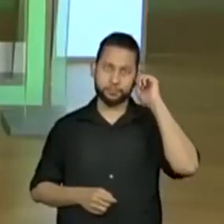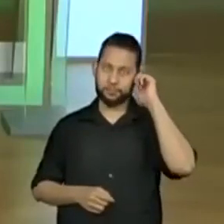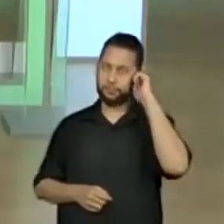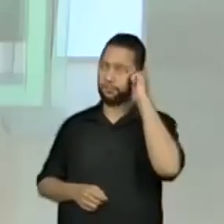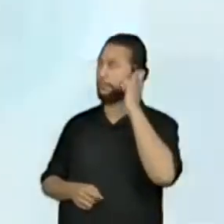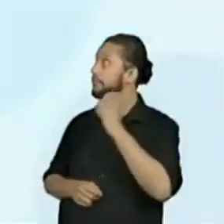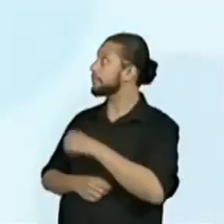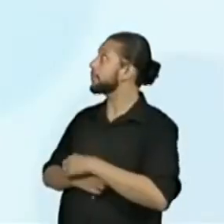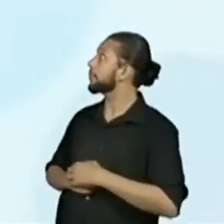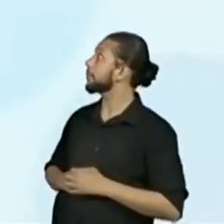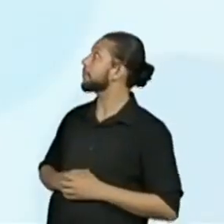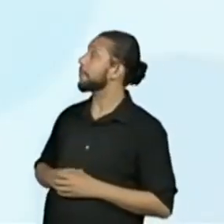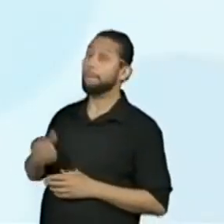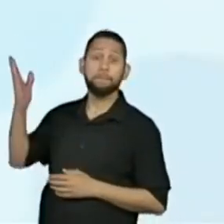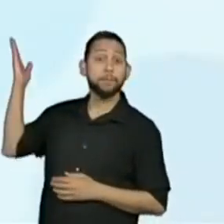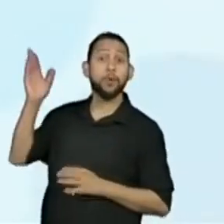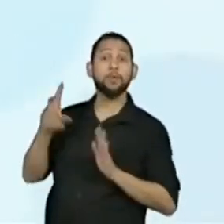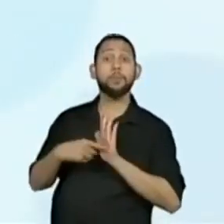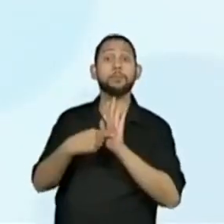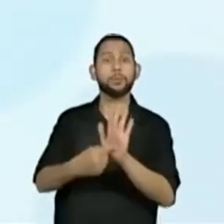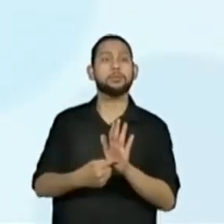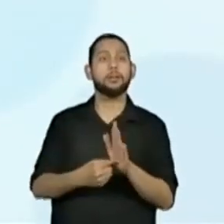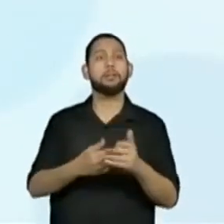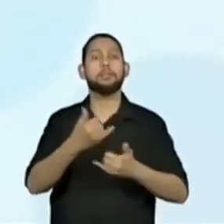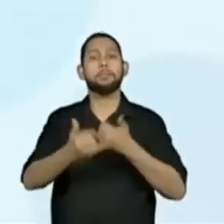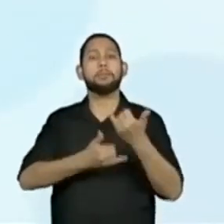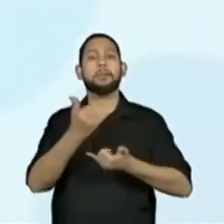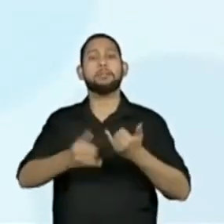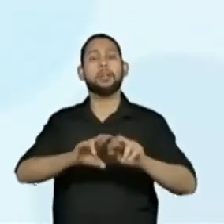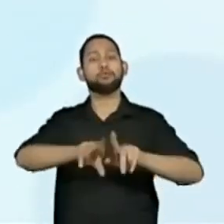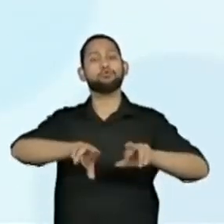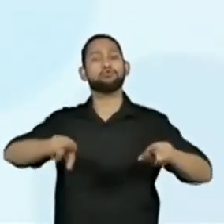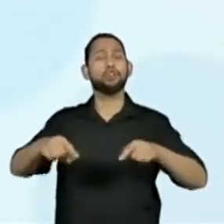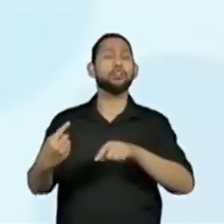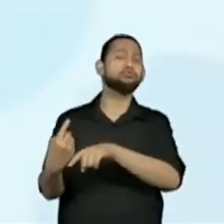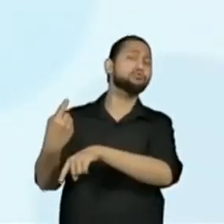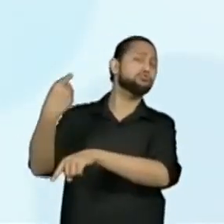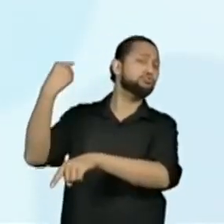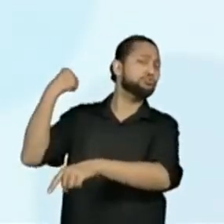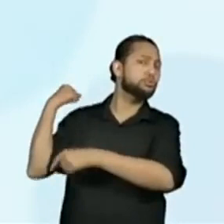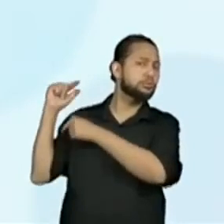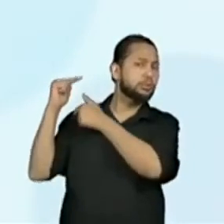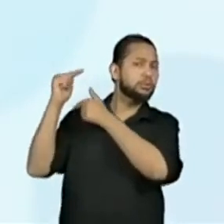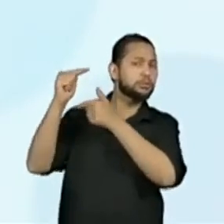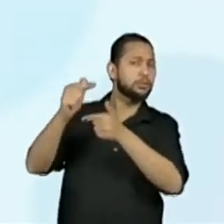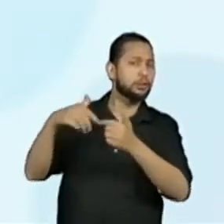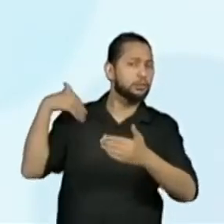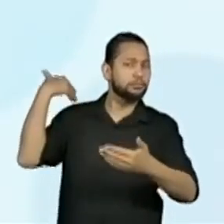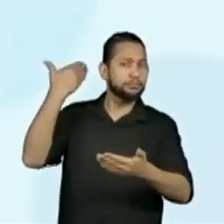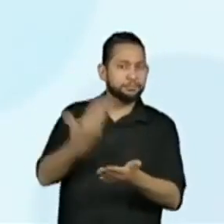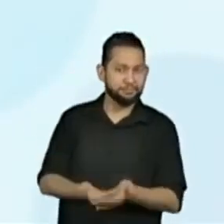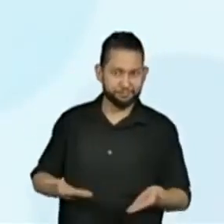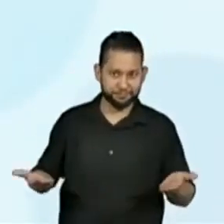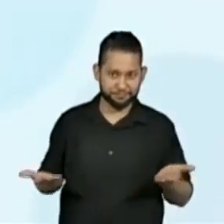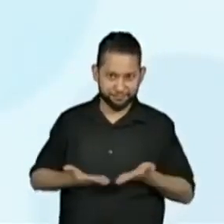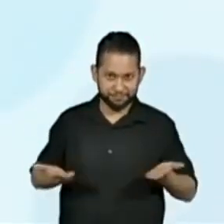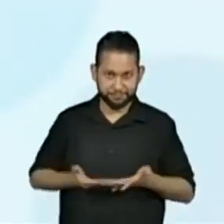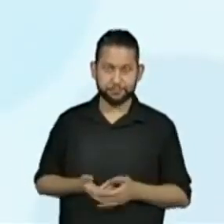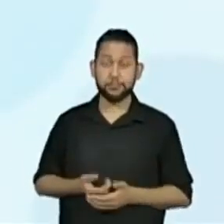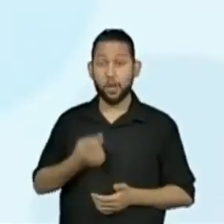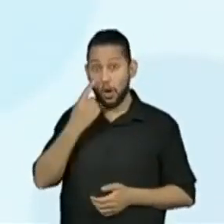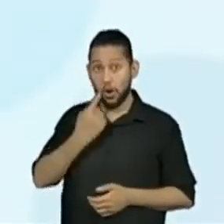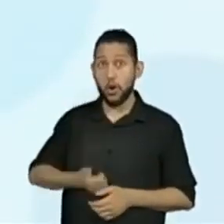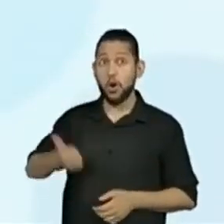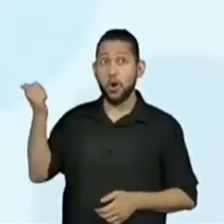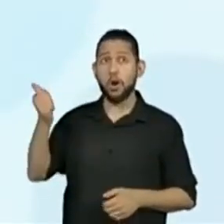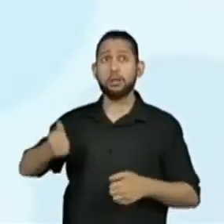Nós vamos falar sobre brincadeiras tradicionais. Correto? Então, nós vamos aí, trouxe